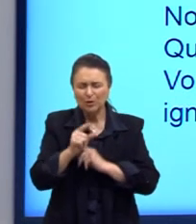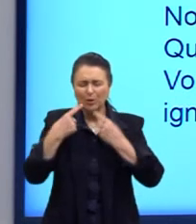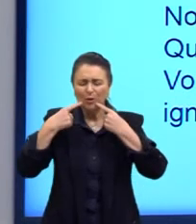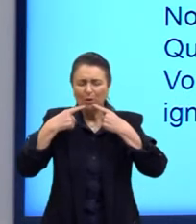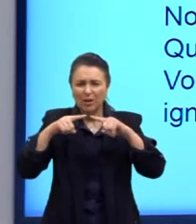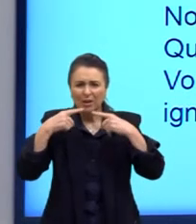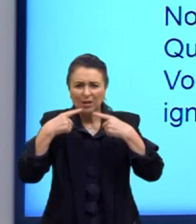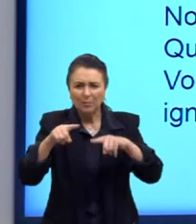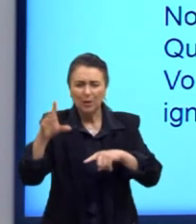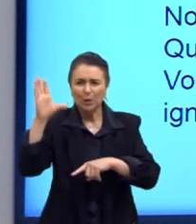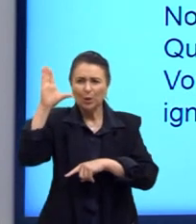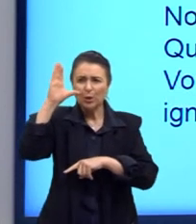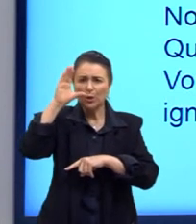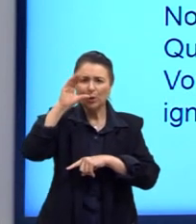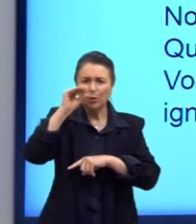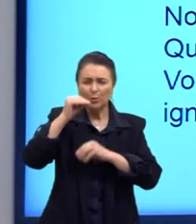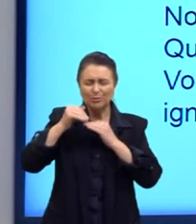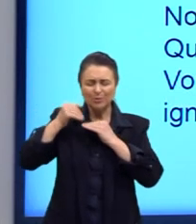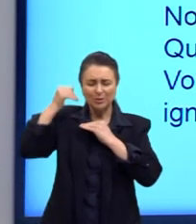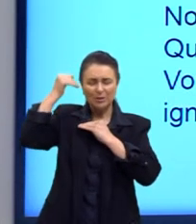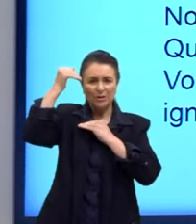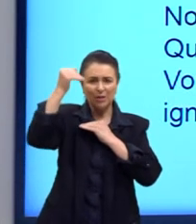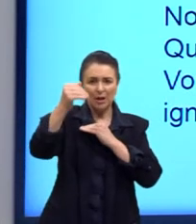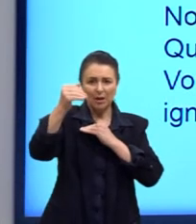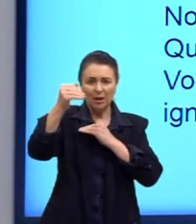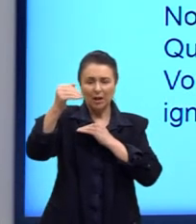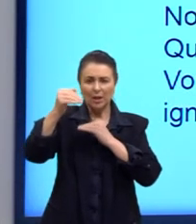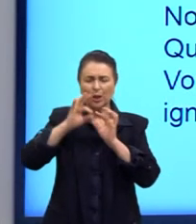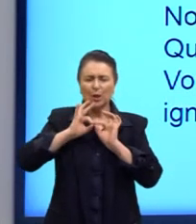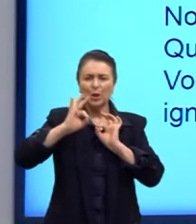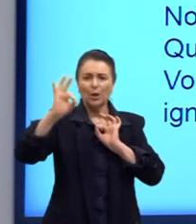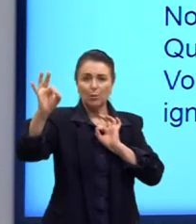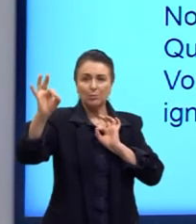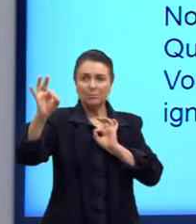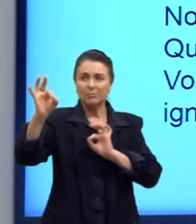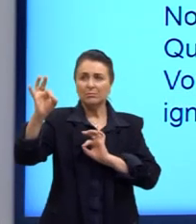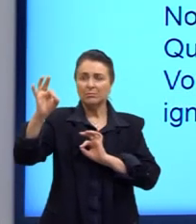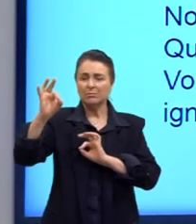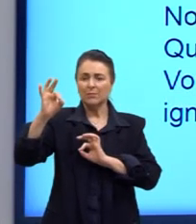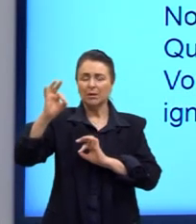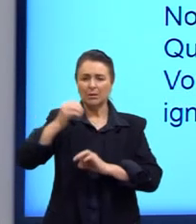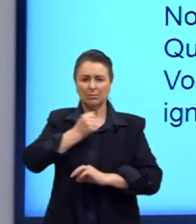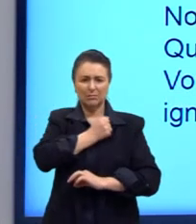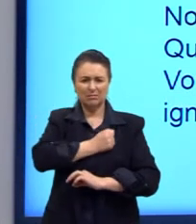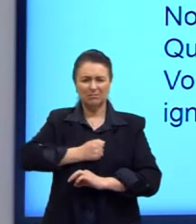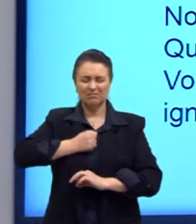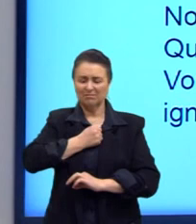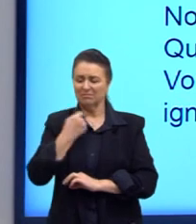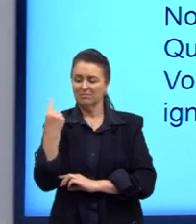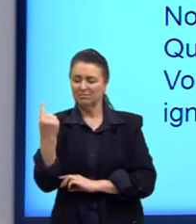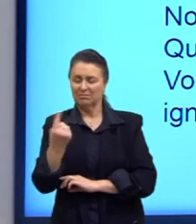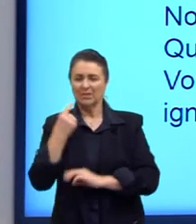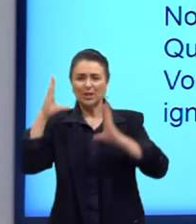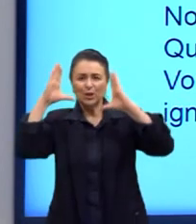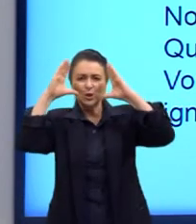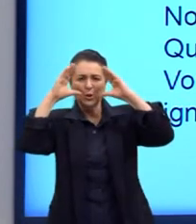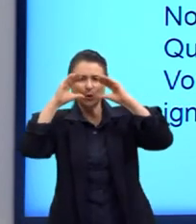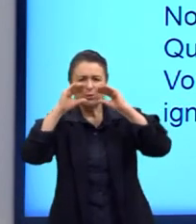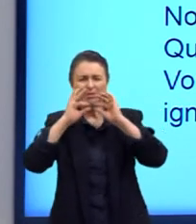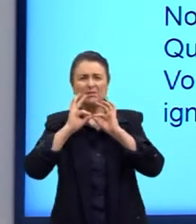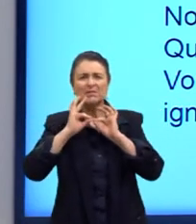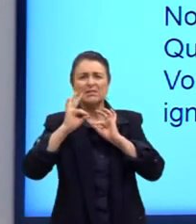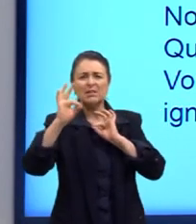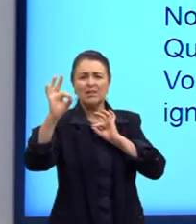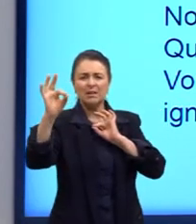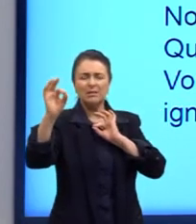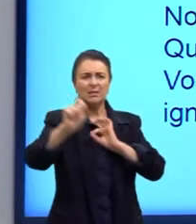noites de além, remotas que eu recordo, noites da solidão, noites remotas que